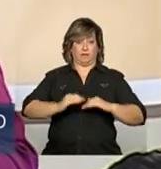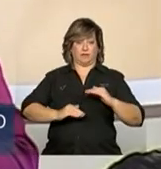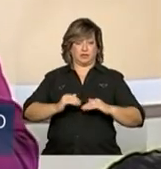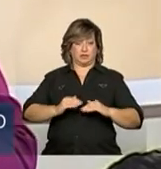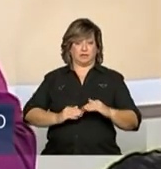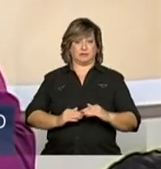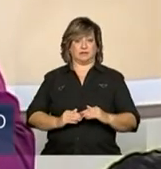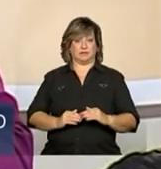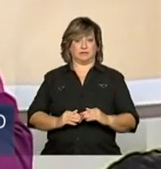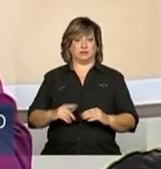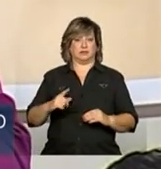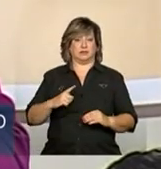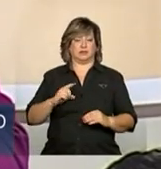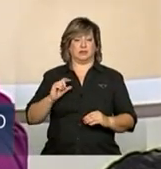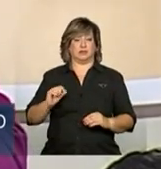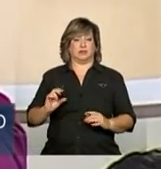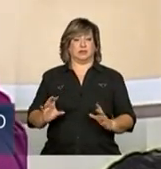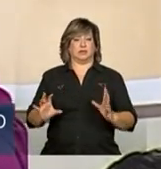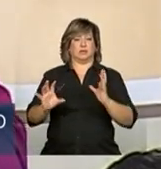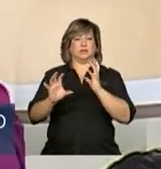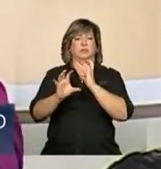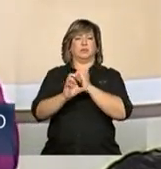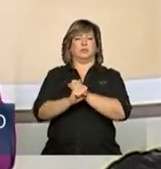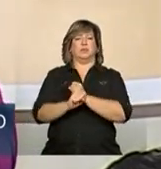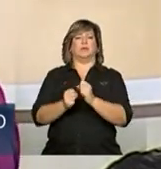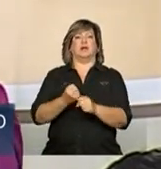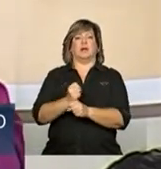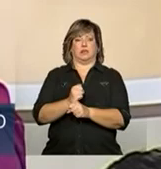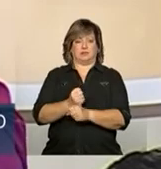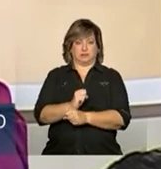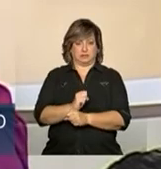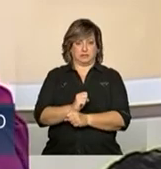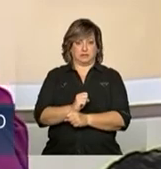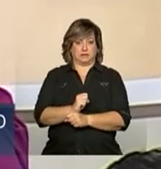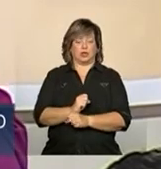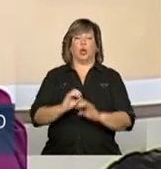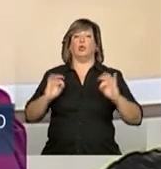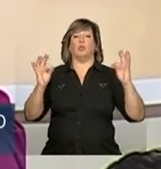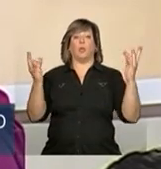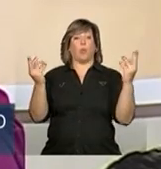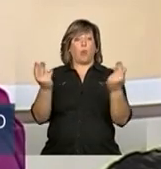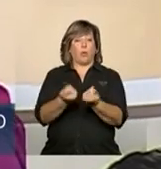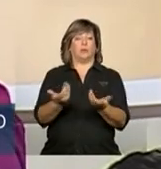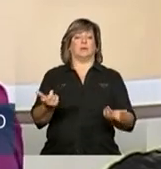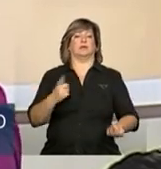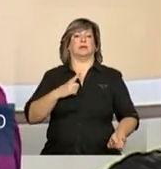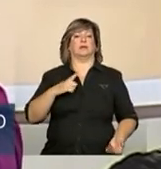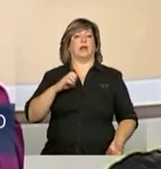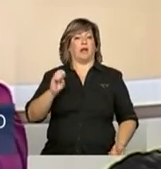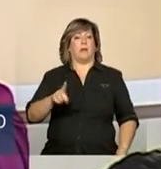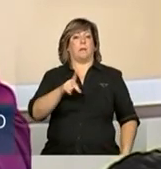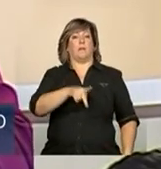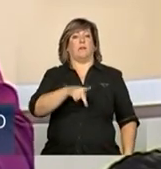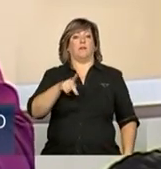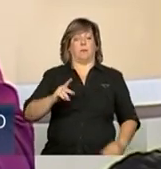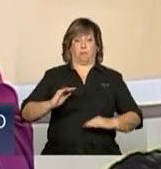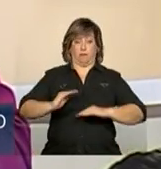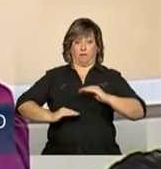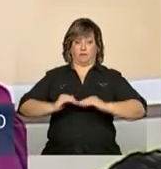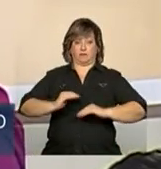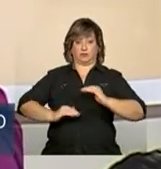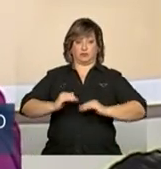e 20 anos. São todos profissionais, são profissionais